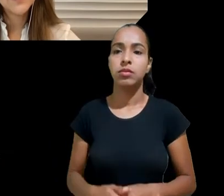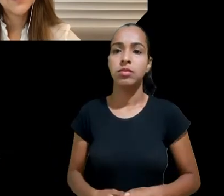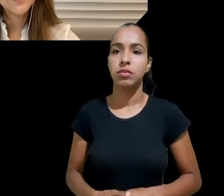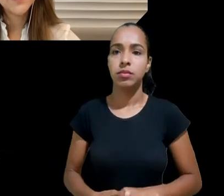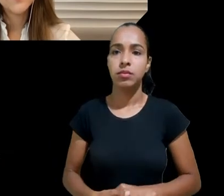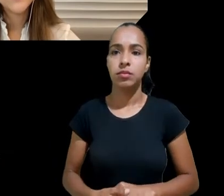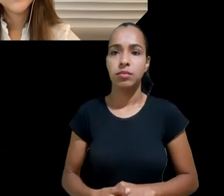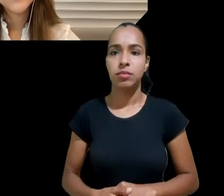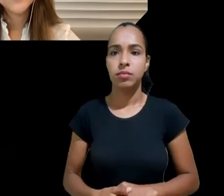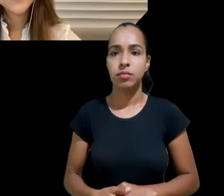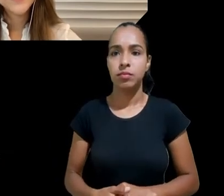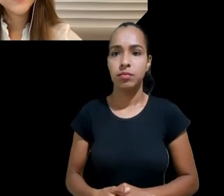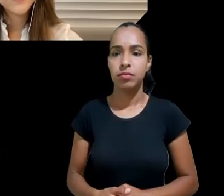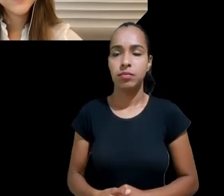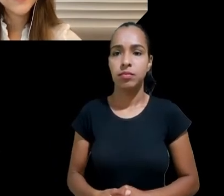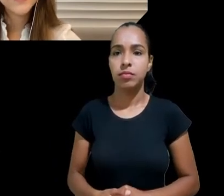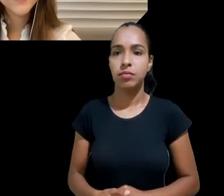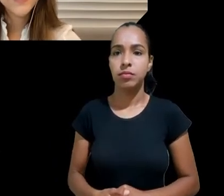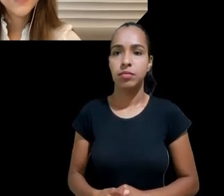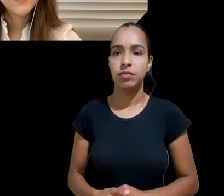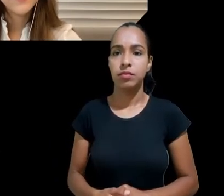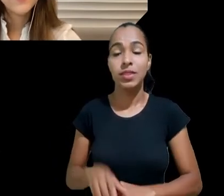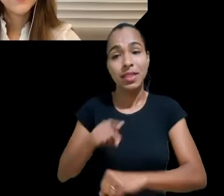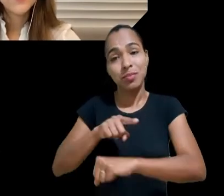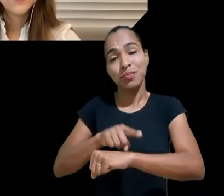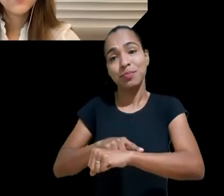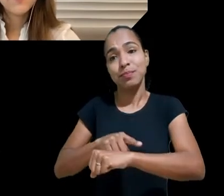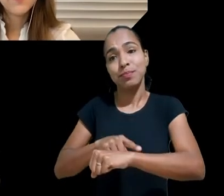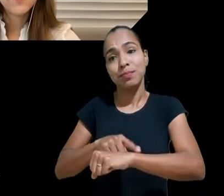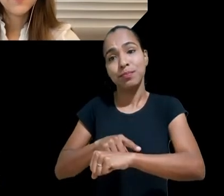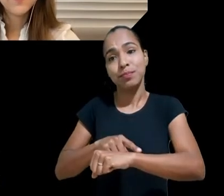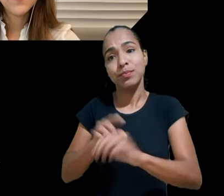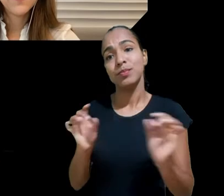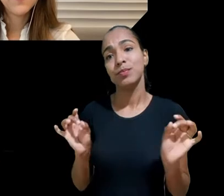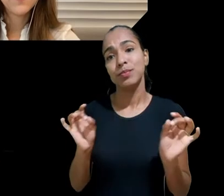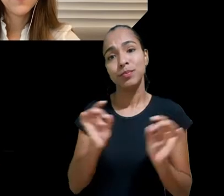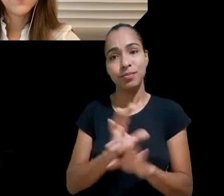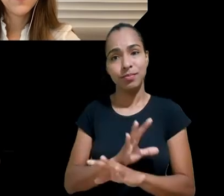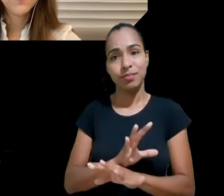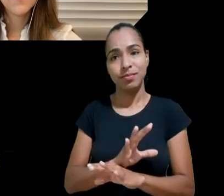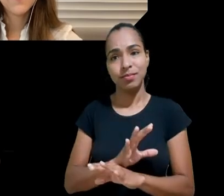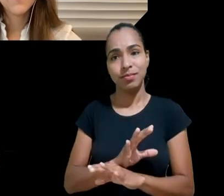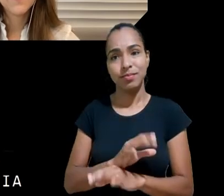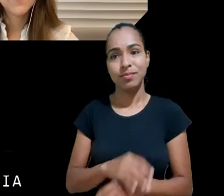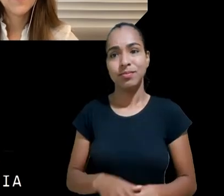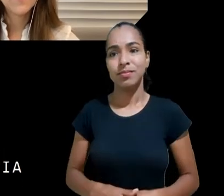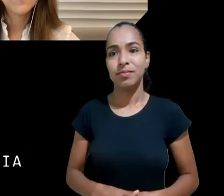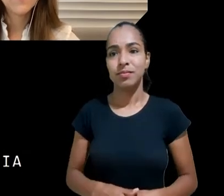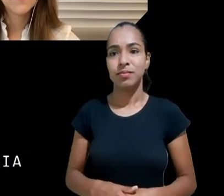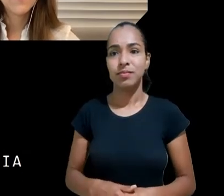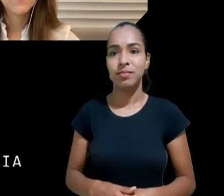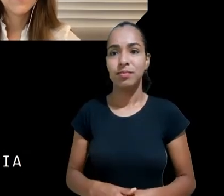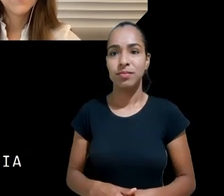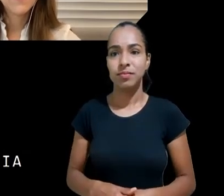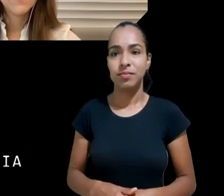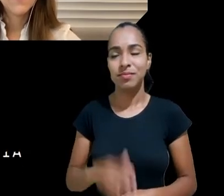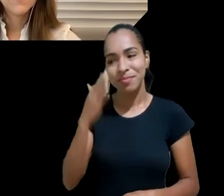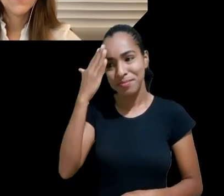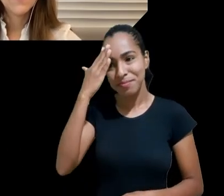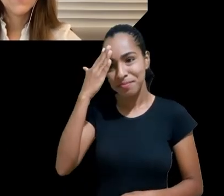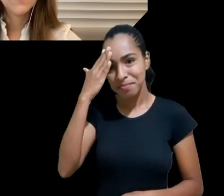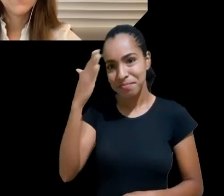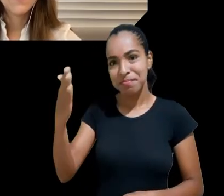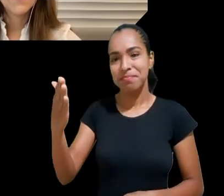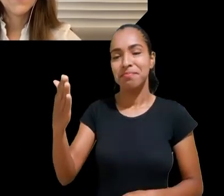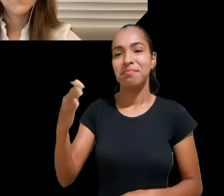nosso limite de tempo, eu queria te agradecer enormemente, agradecer à Ana pela oportunidade de estar aqui nessa mesa